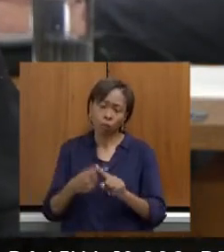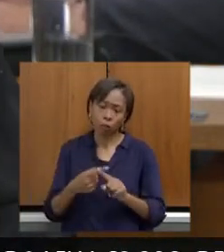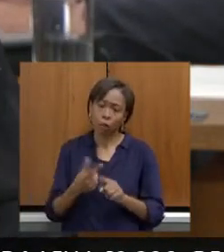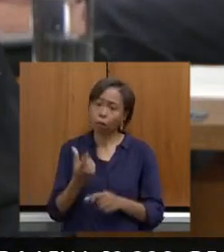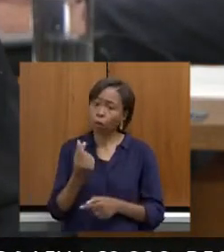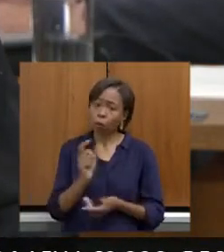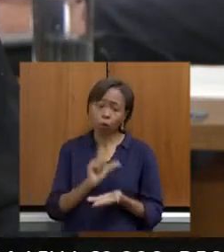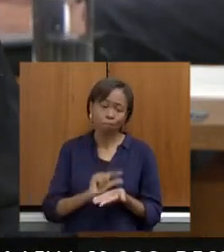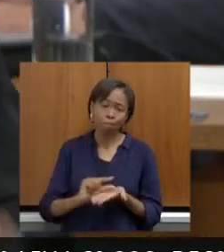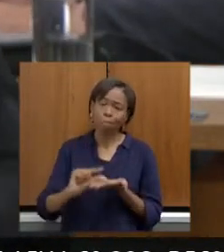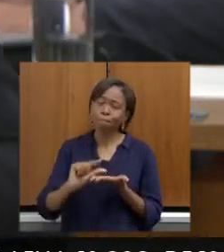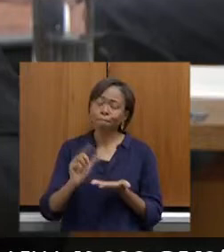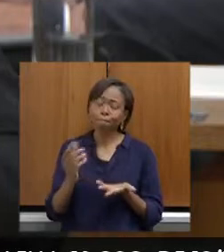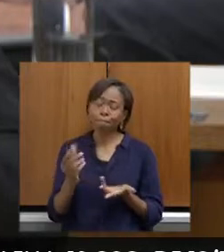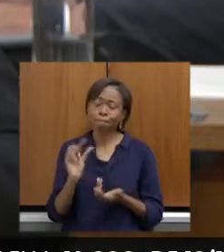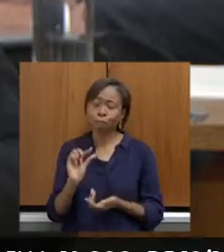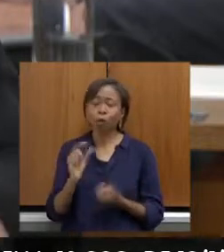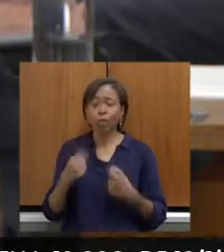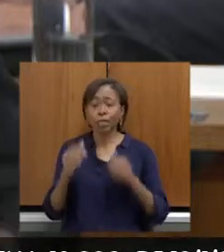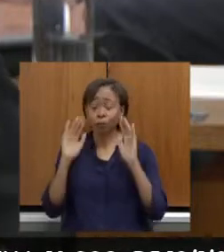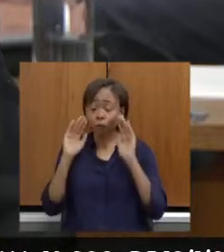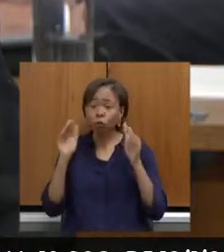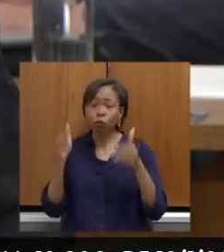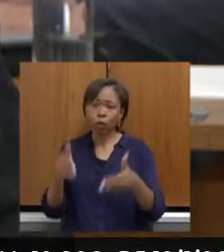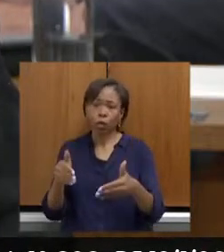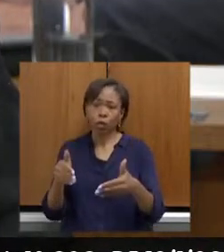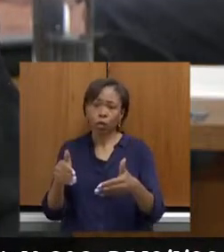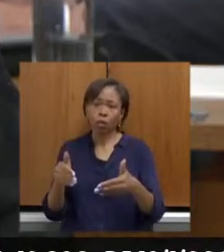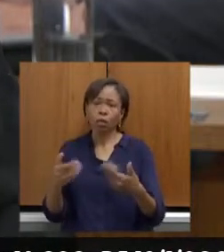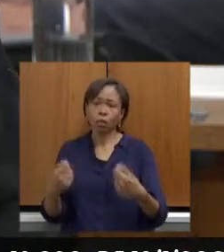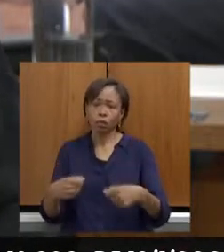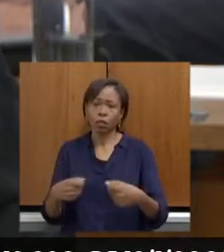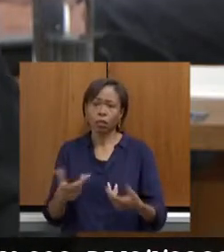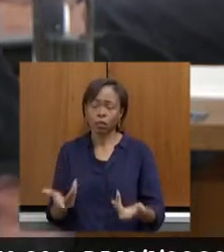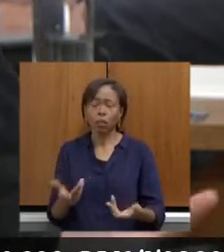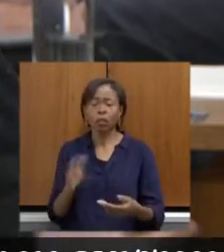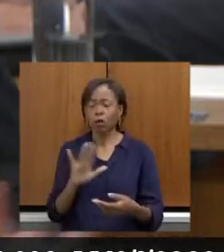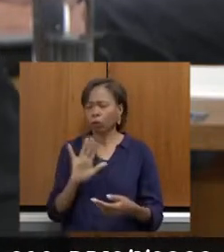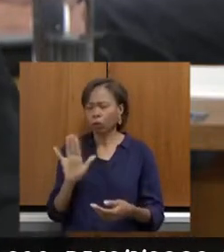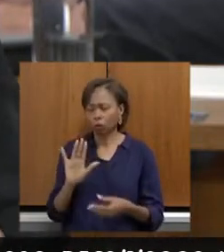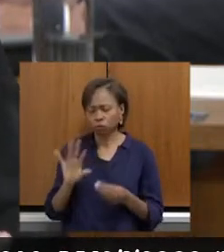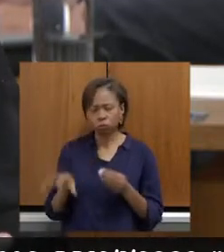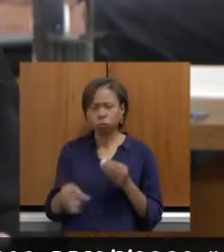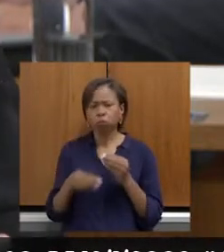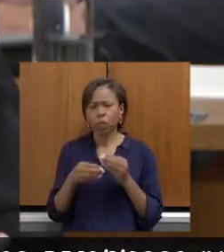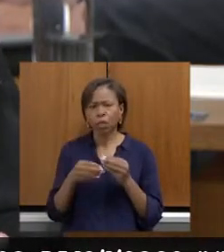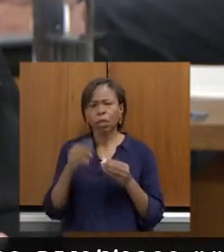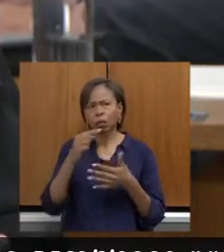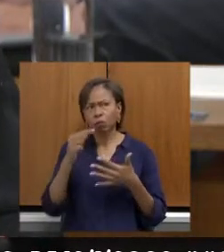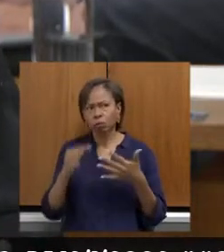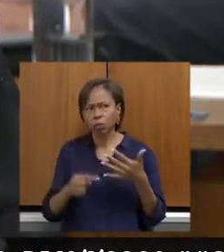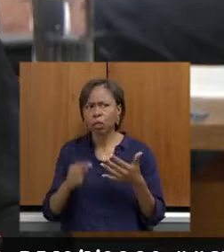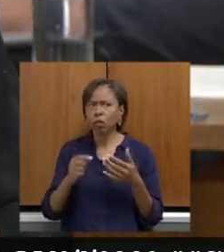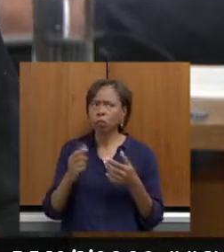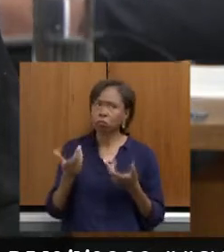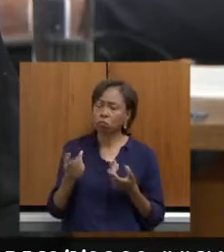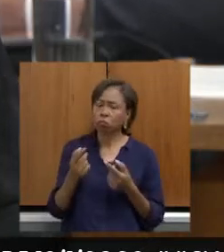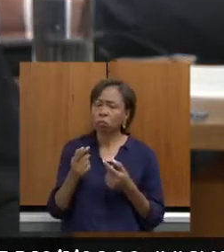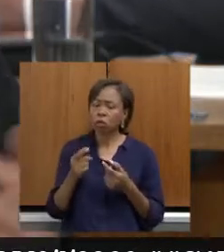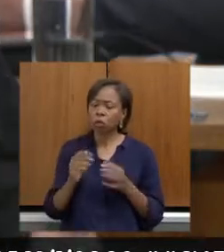precisa inevitavelmente fazer essa focalização. Só queria fazer esse complemento que são possibilidades, encaminhamentos que a gente pode ter